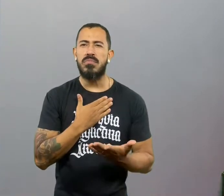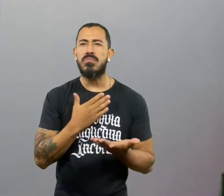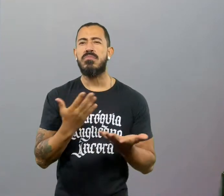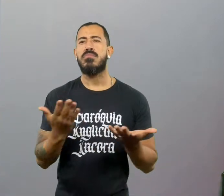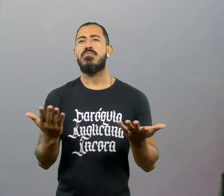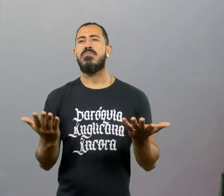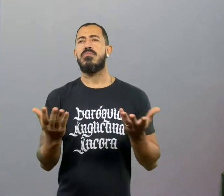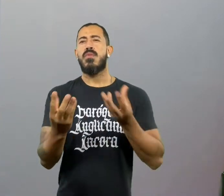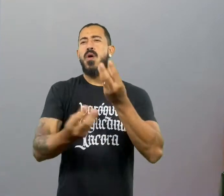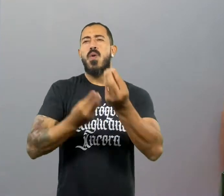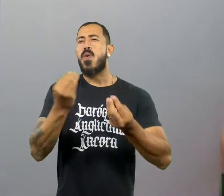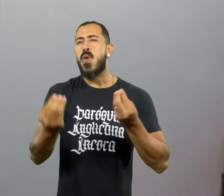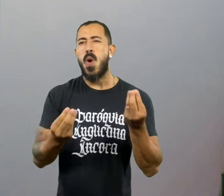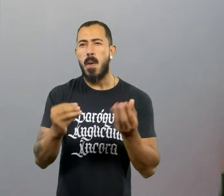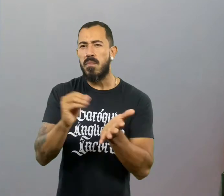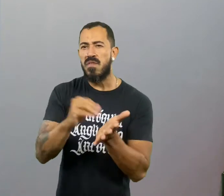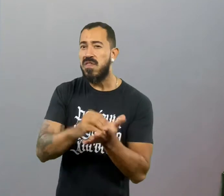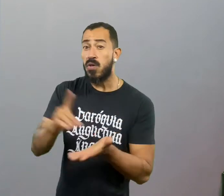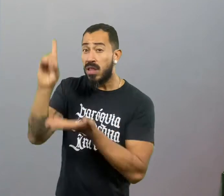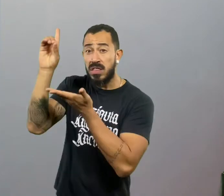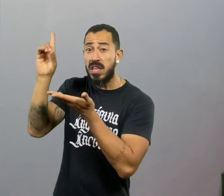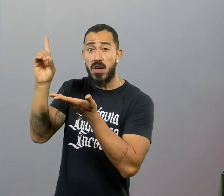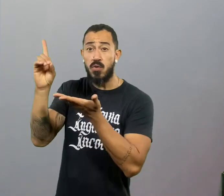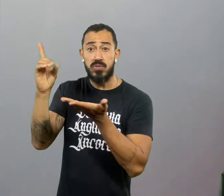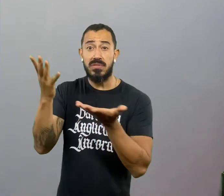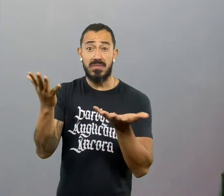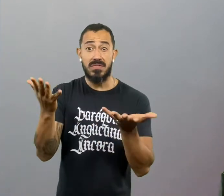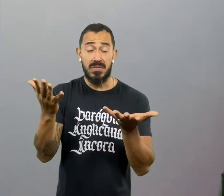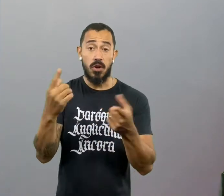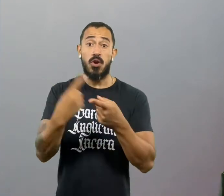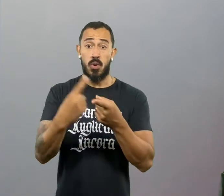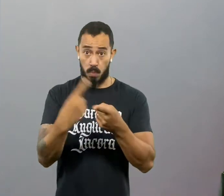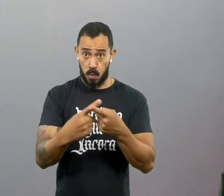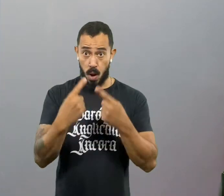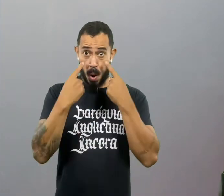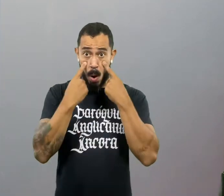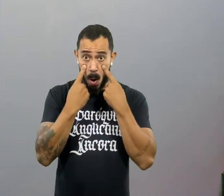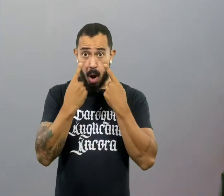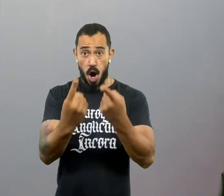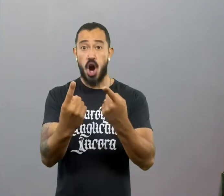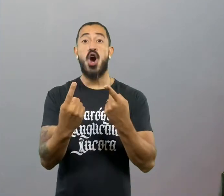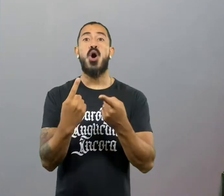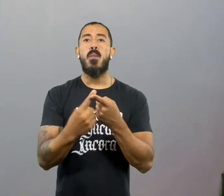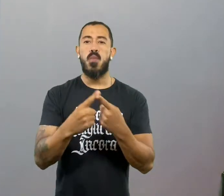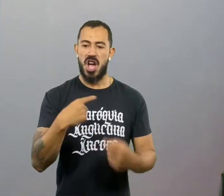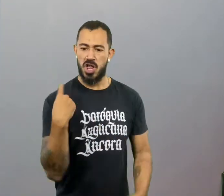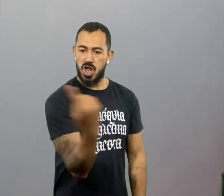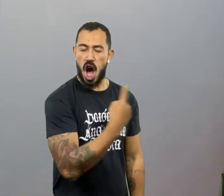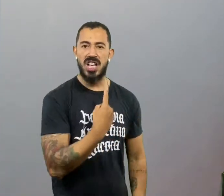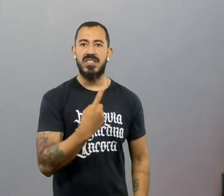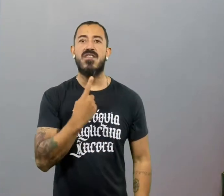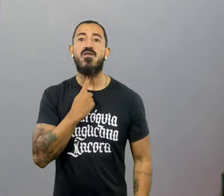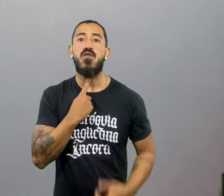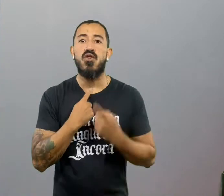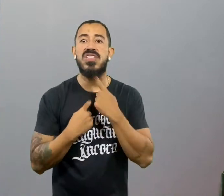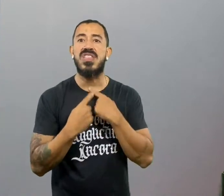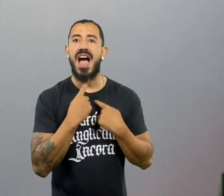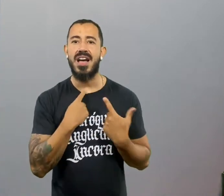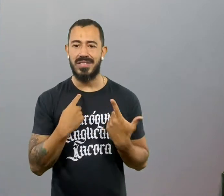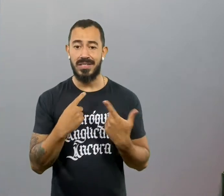extremamente imprudente, por mais que você seja organizado. Porque, às você não está sendo movido por impulsos